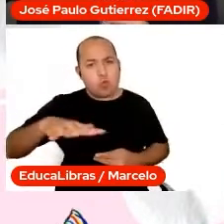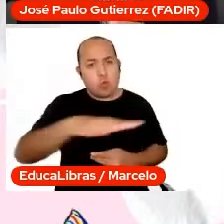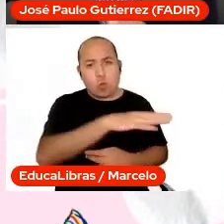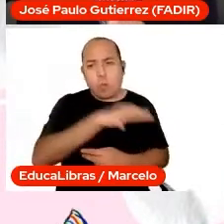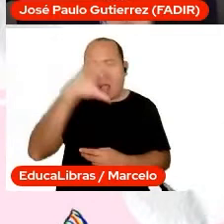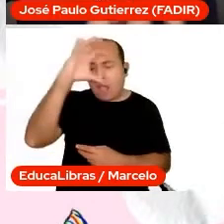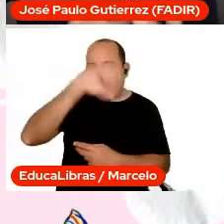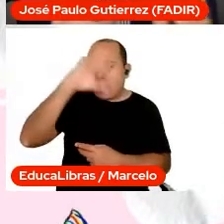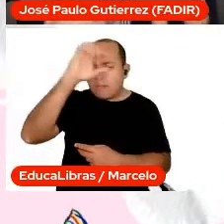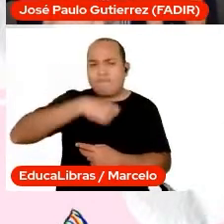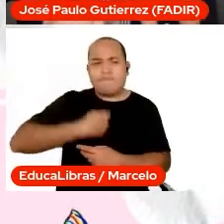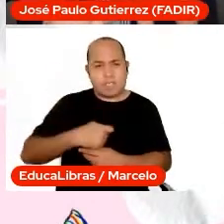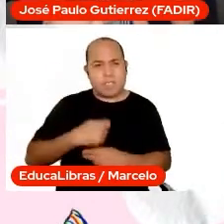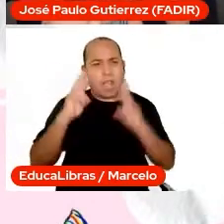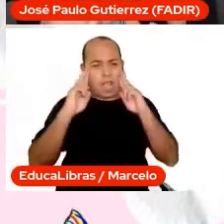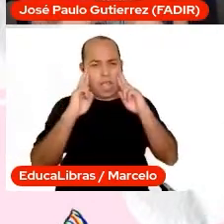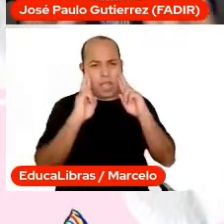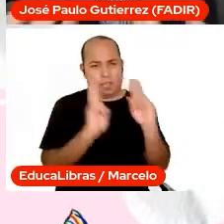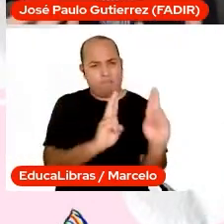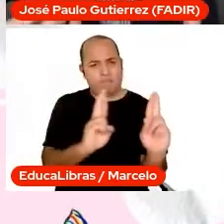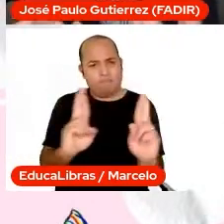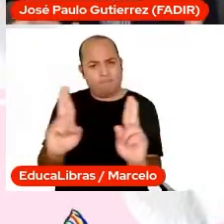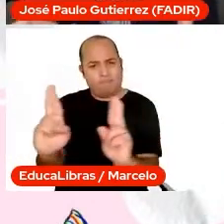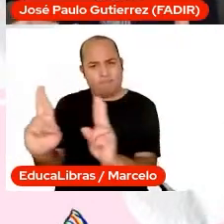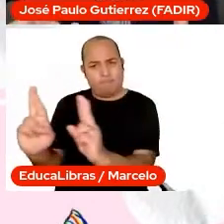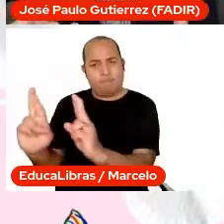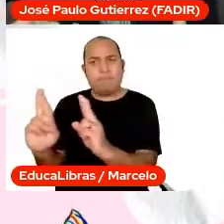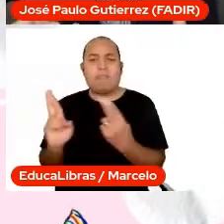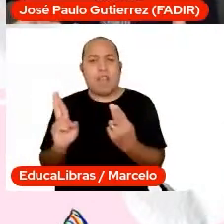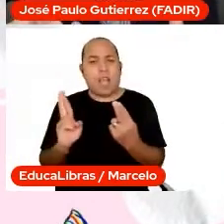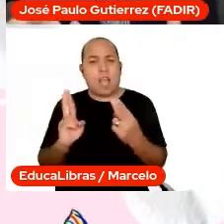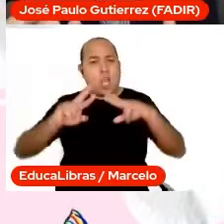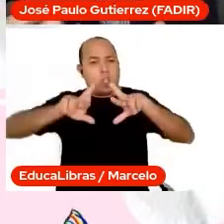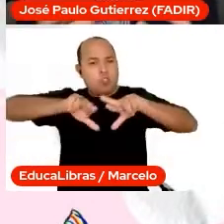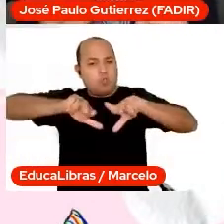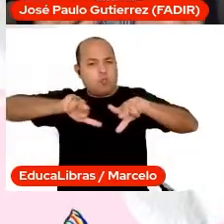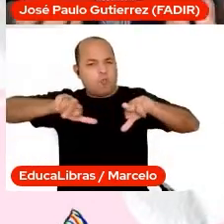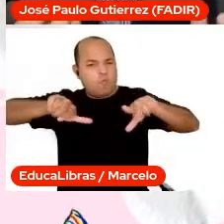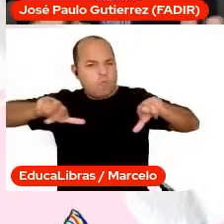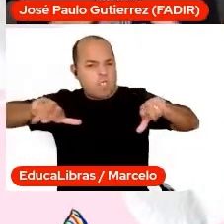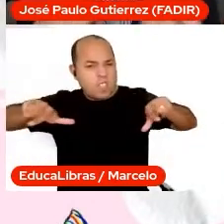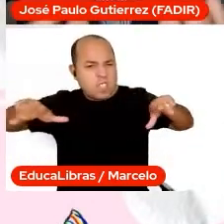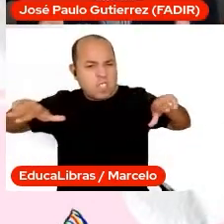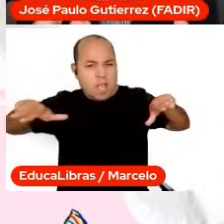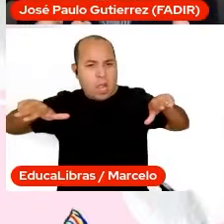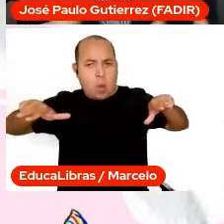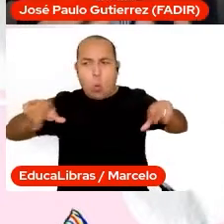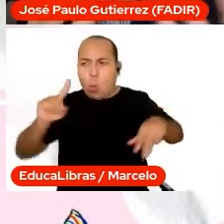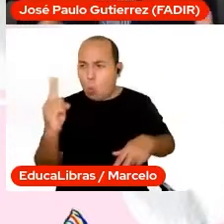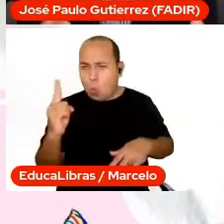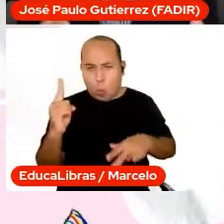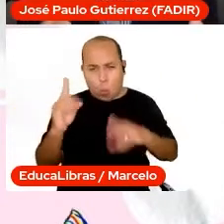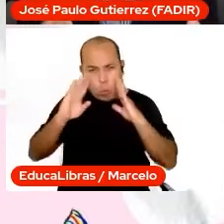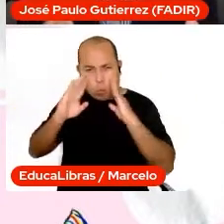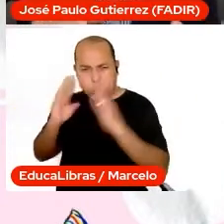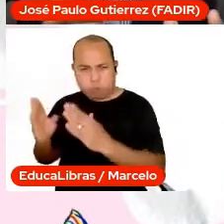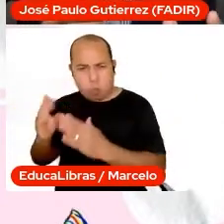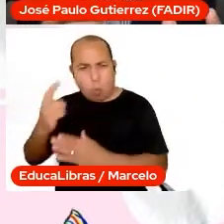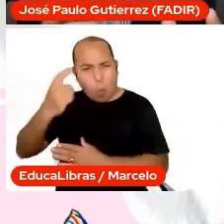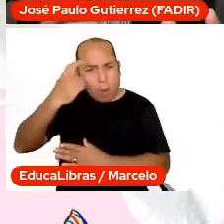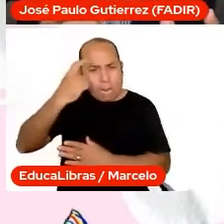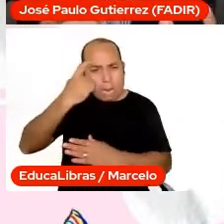diversidade humana, entender que nós temos várias concepções pluralistas, ideológicas, de ideias,